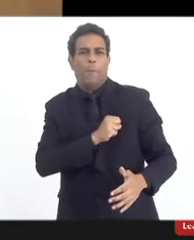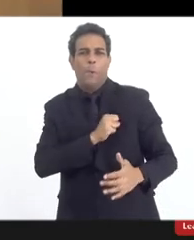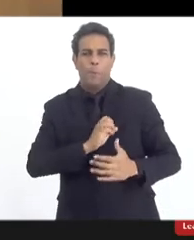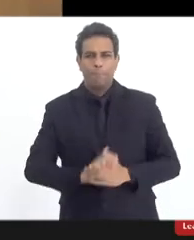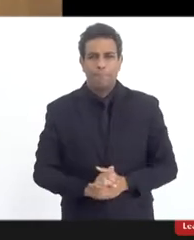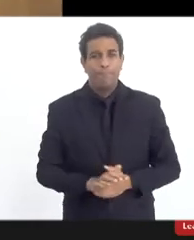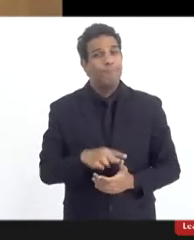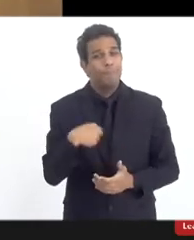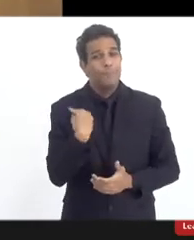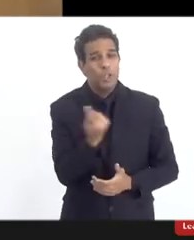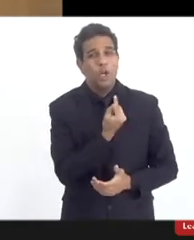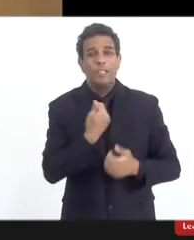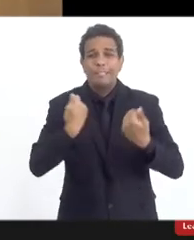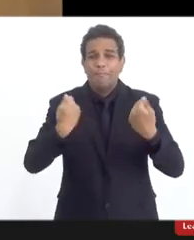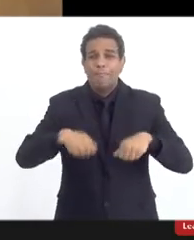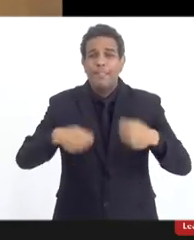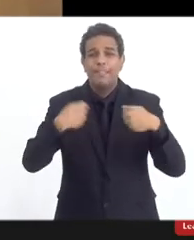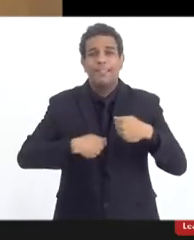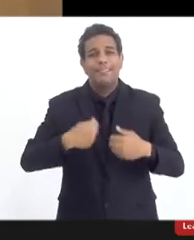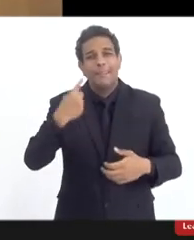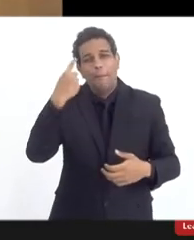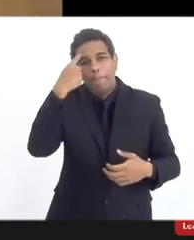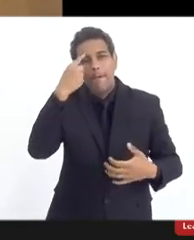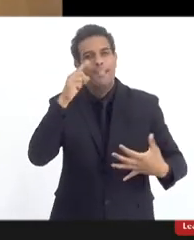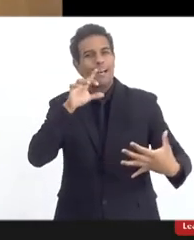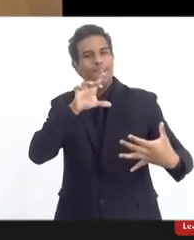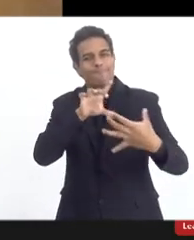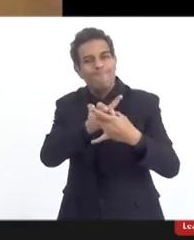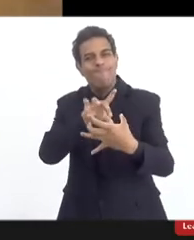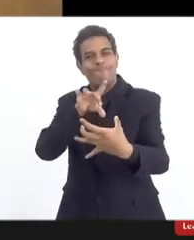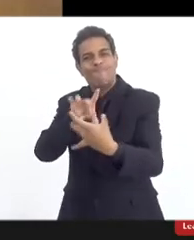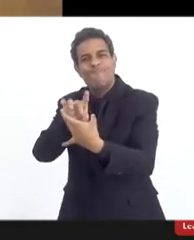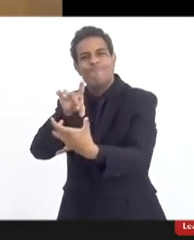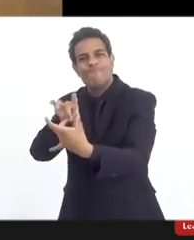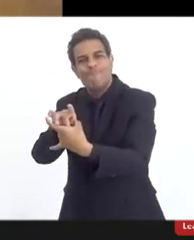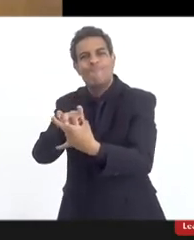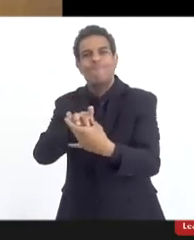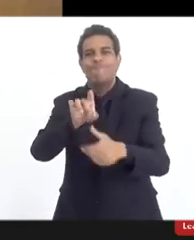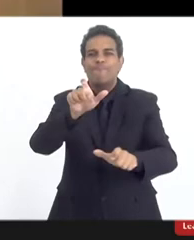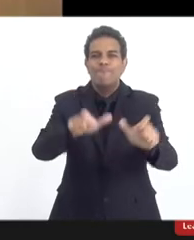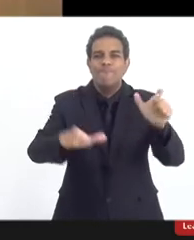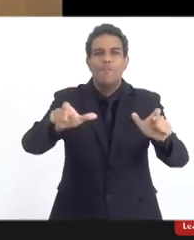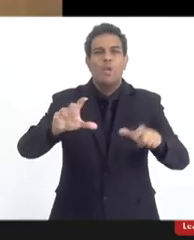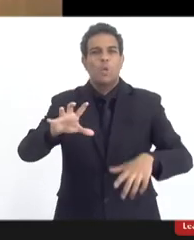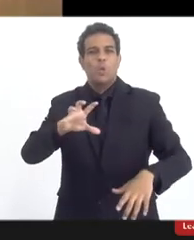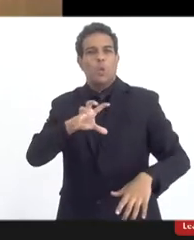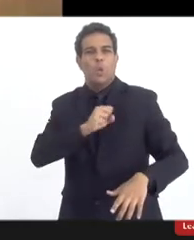devemos nos fixar naquilo que é bom, não naquilo que é ruim.